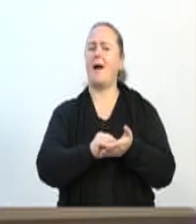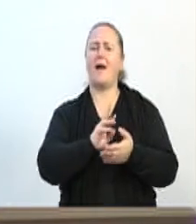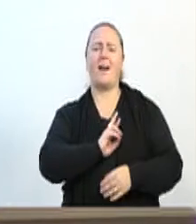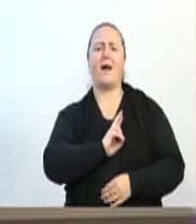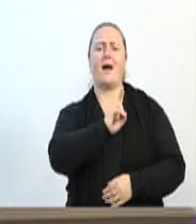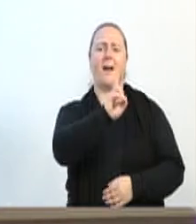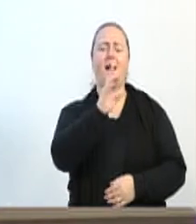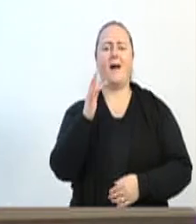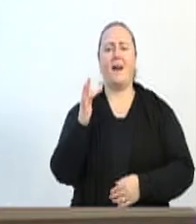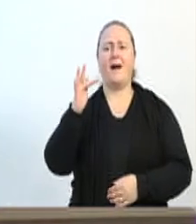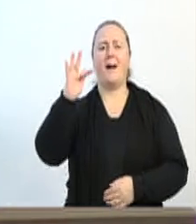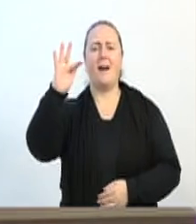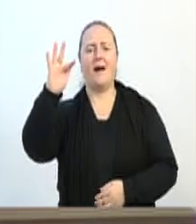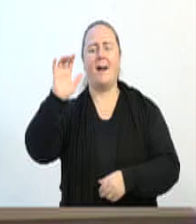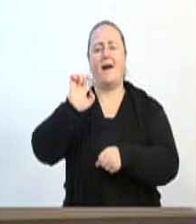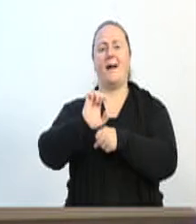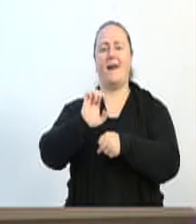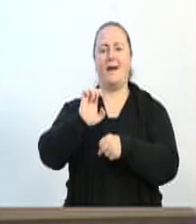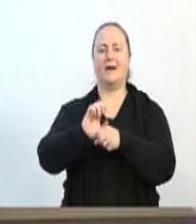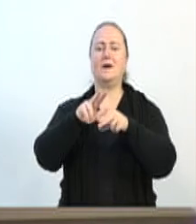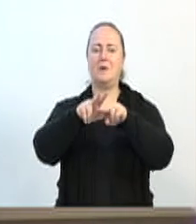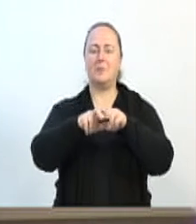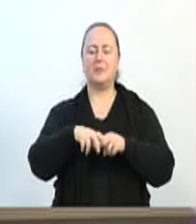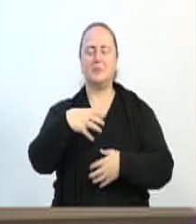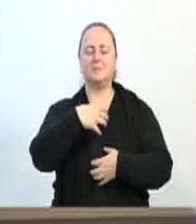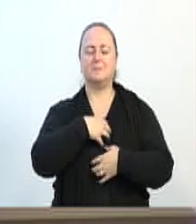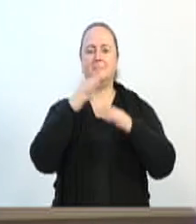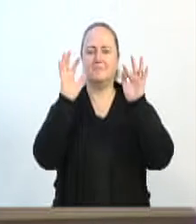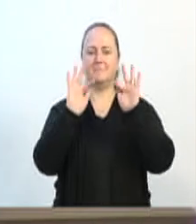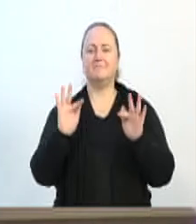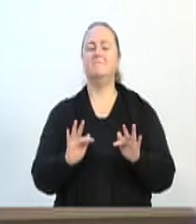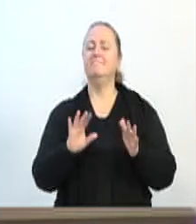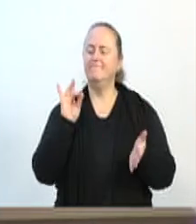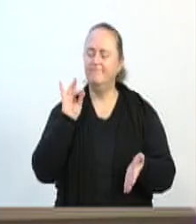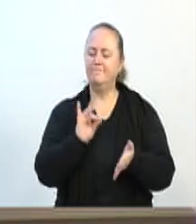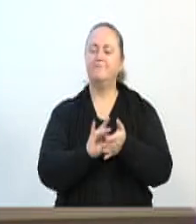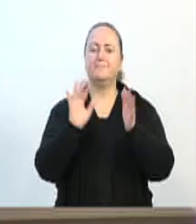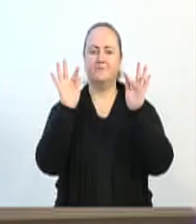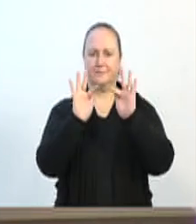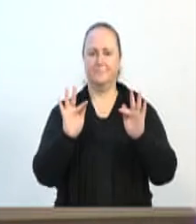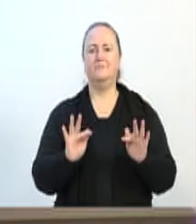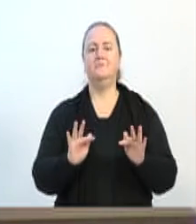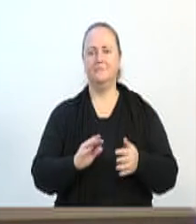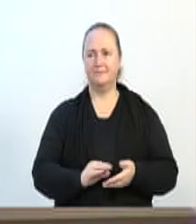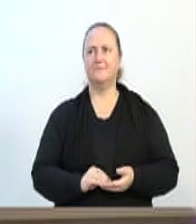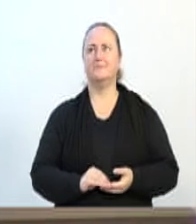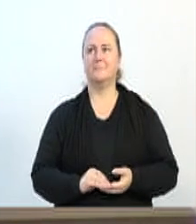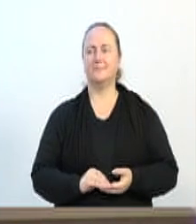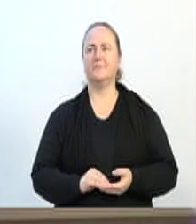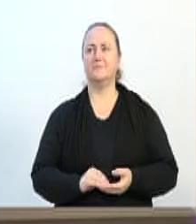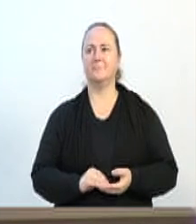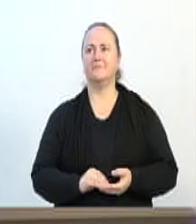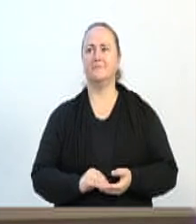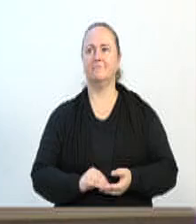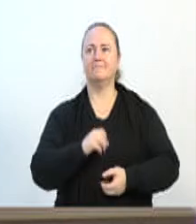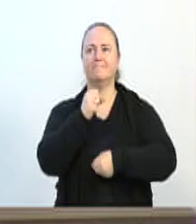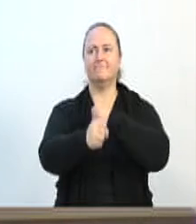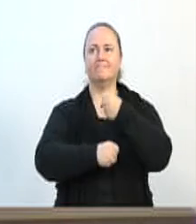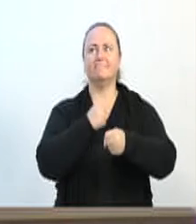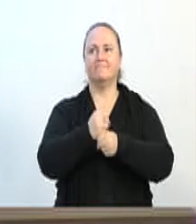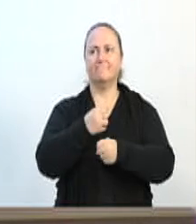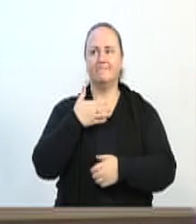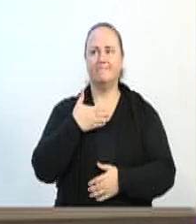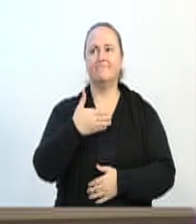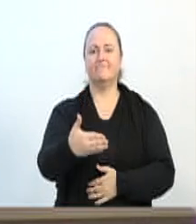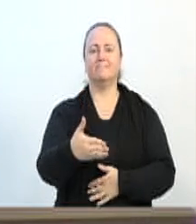região merece isso. Então, fico muito feliz, estou muito feliz mesmo, entendendo que esse ano precisa ser um